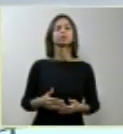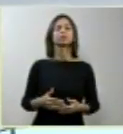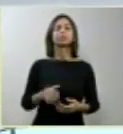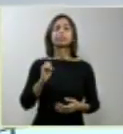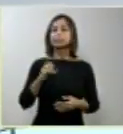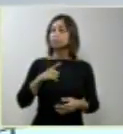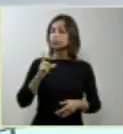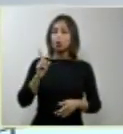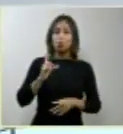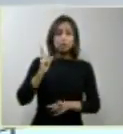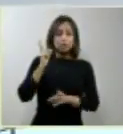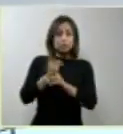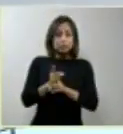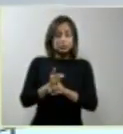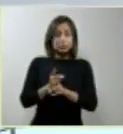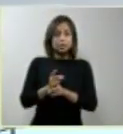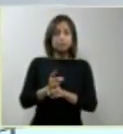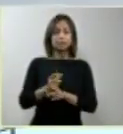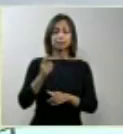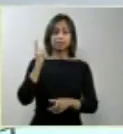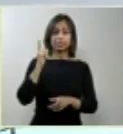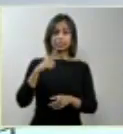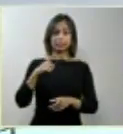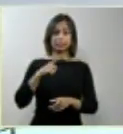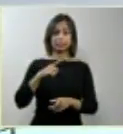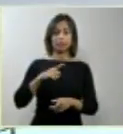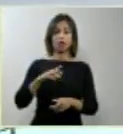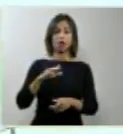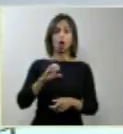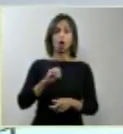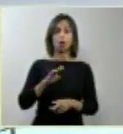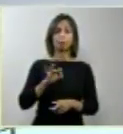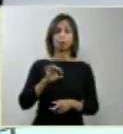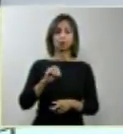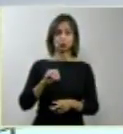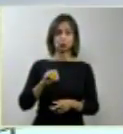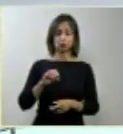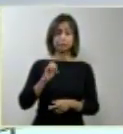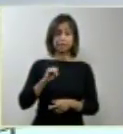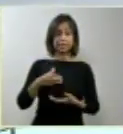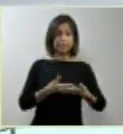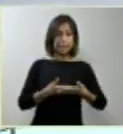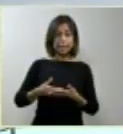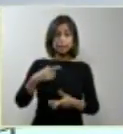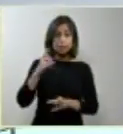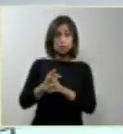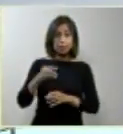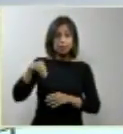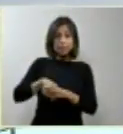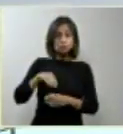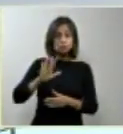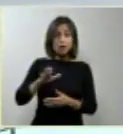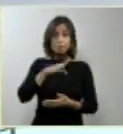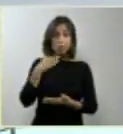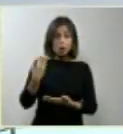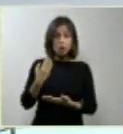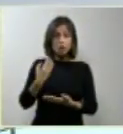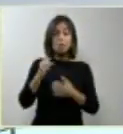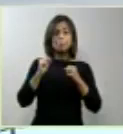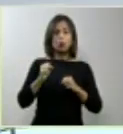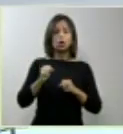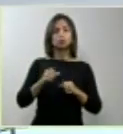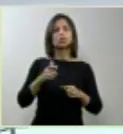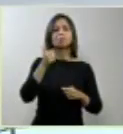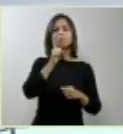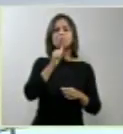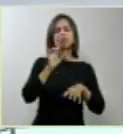adiciona um risco muito grande à saúde e à vida da gestante. E isso é bastante